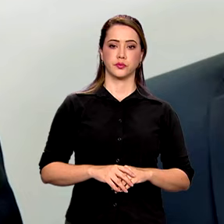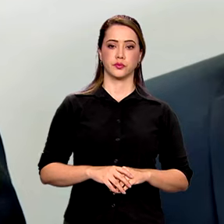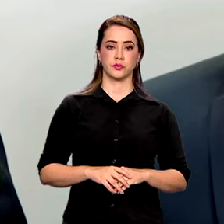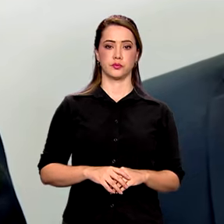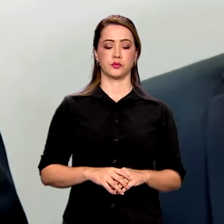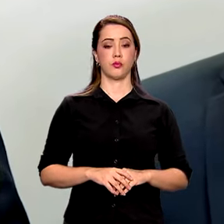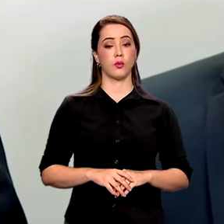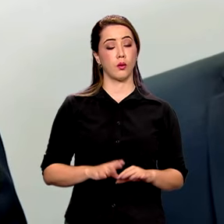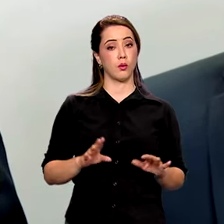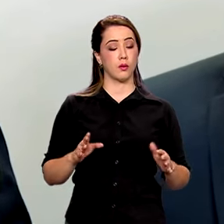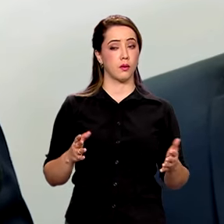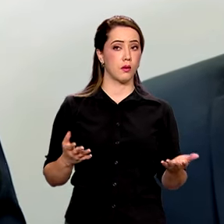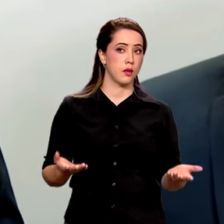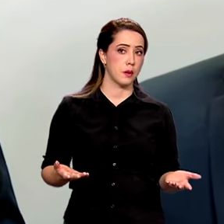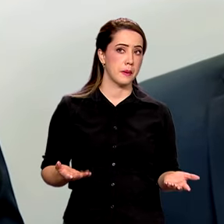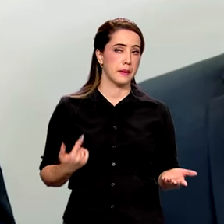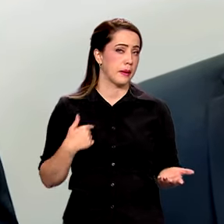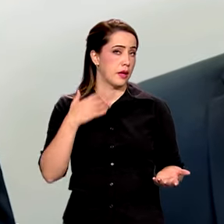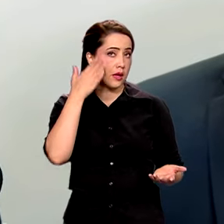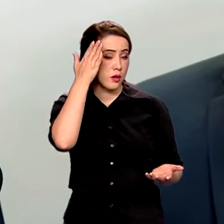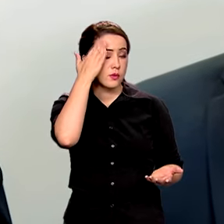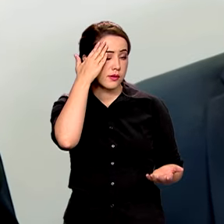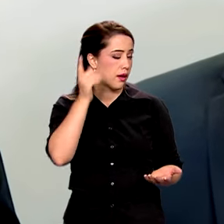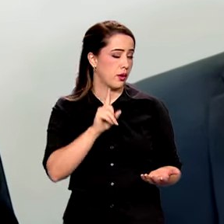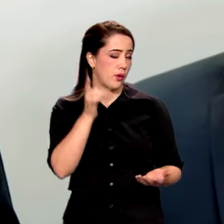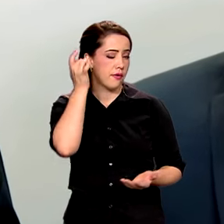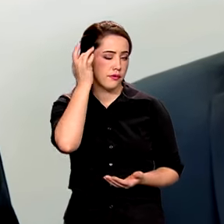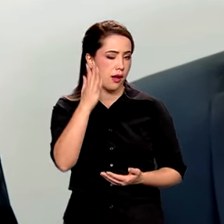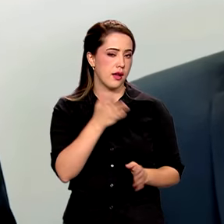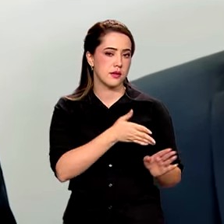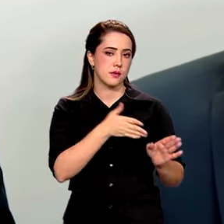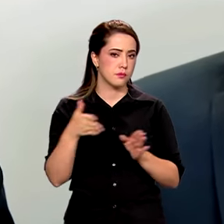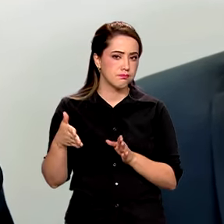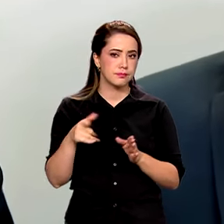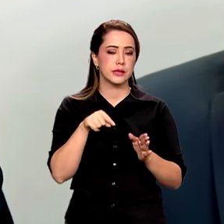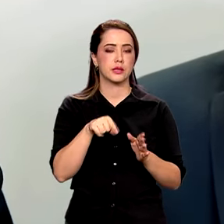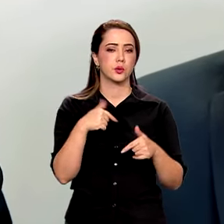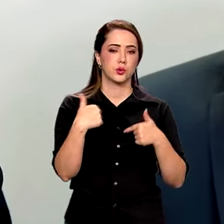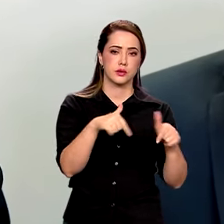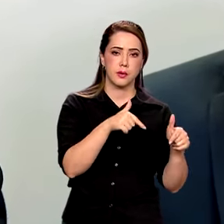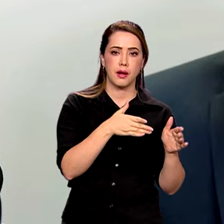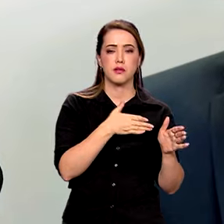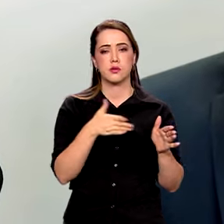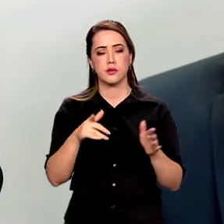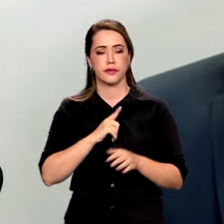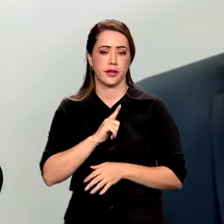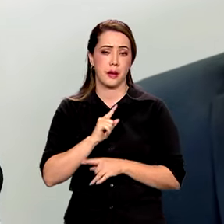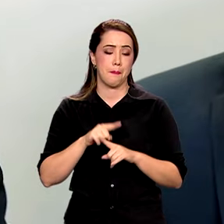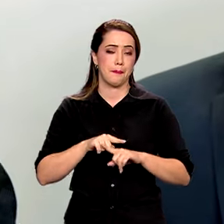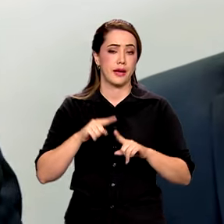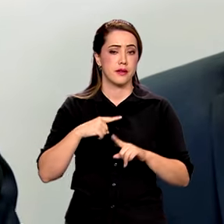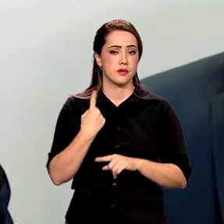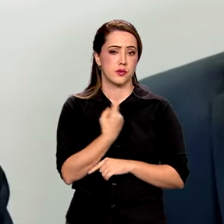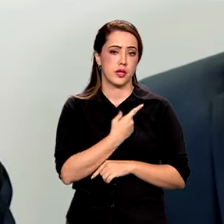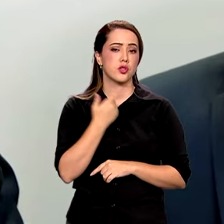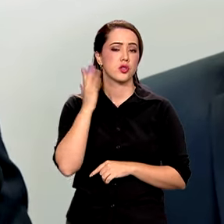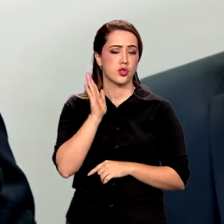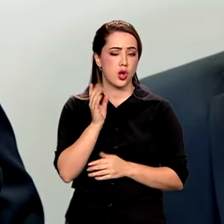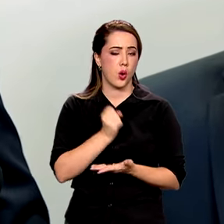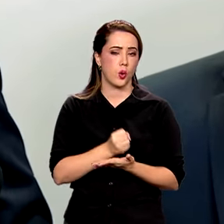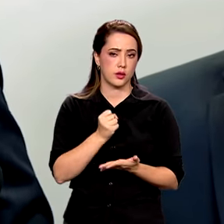Eu sei que não será fácil todas as tarefas que nós temos pela frente, mas aquilo que nós já